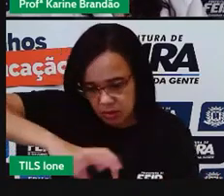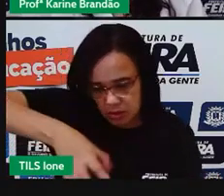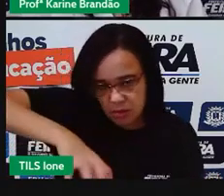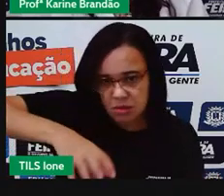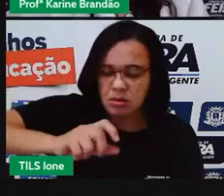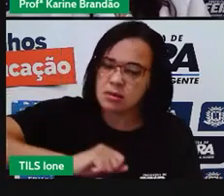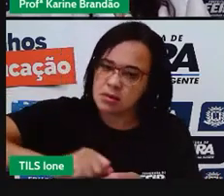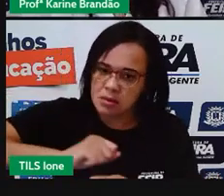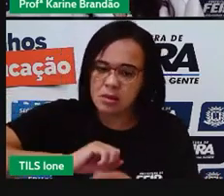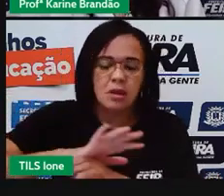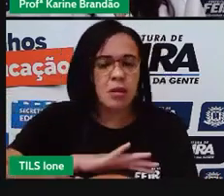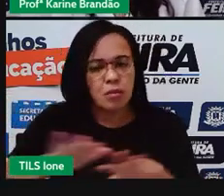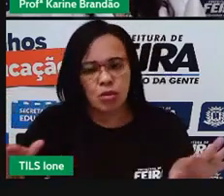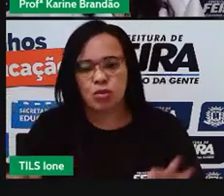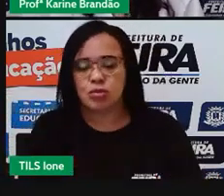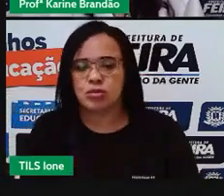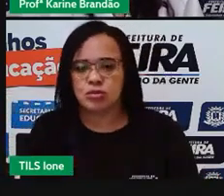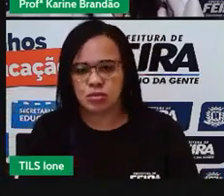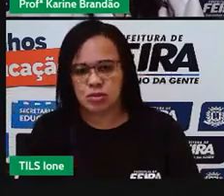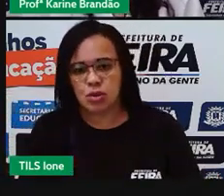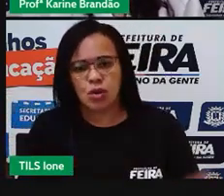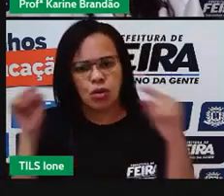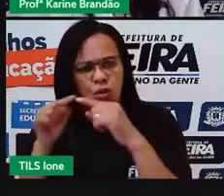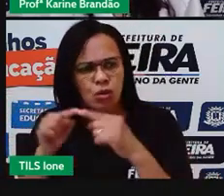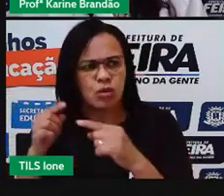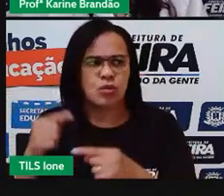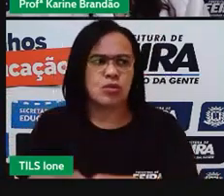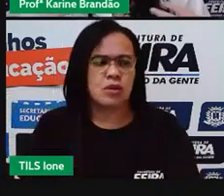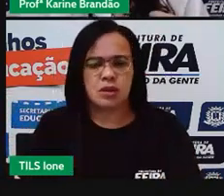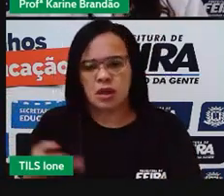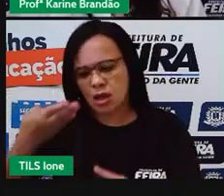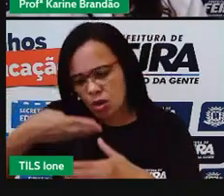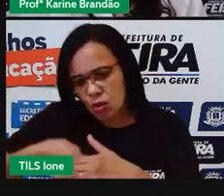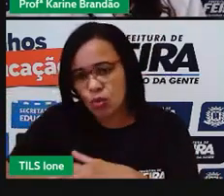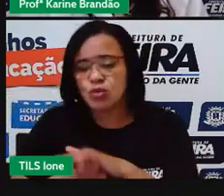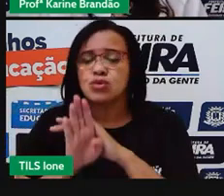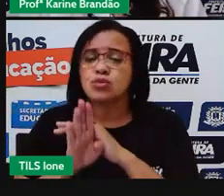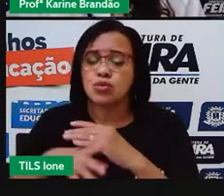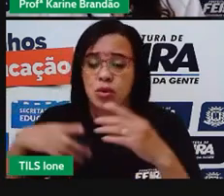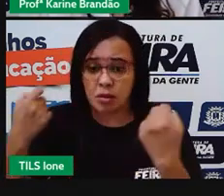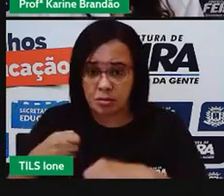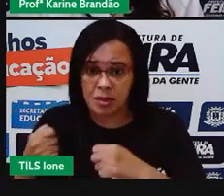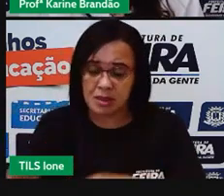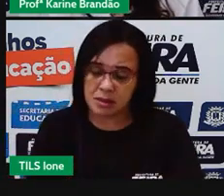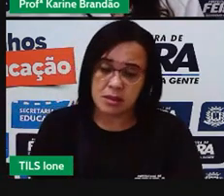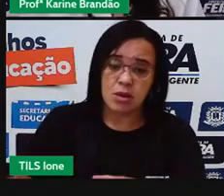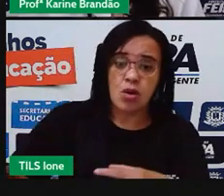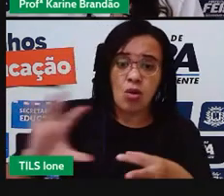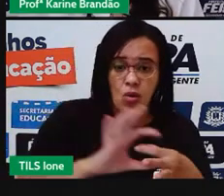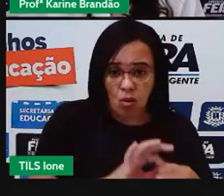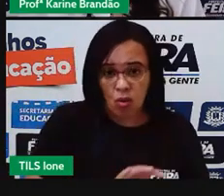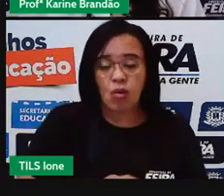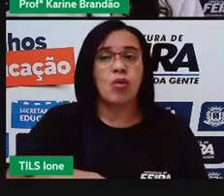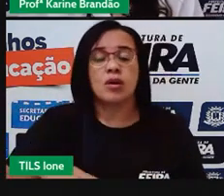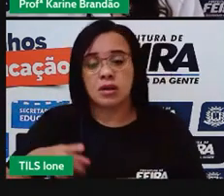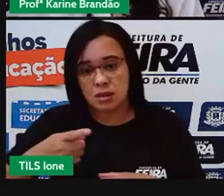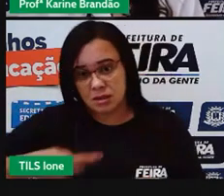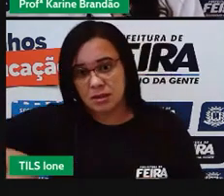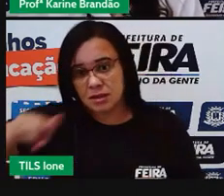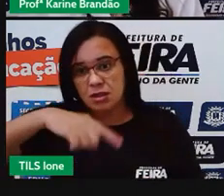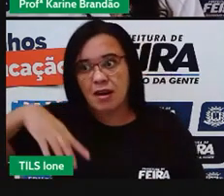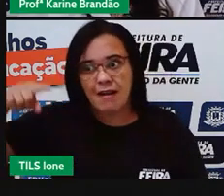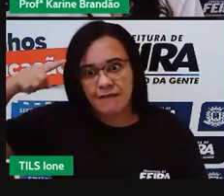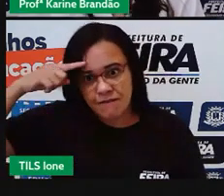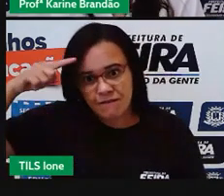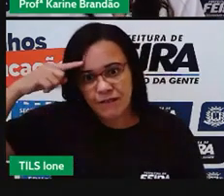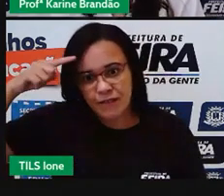hábitos, costumes, comportamentos que a gente pode agregar, trazer para o nosso dia a dia e já ir tendo